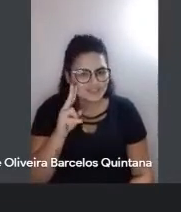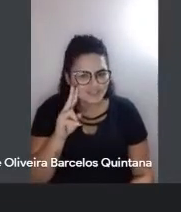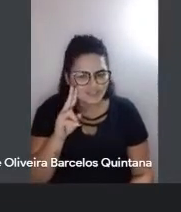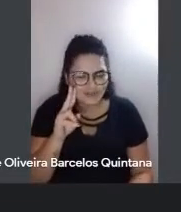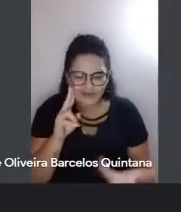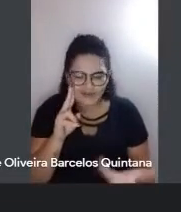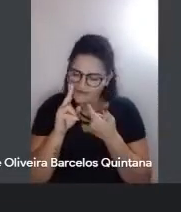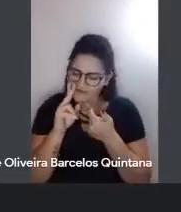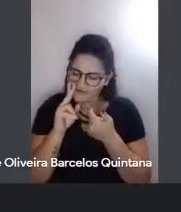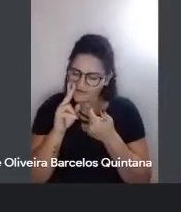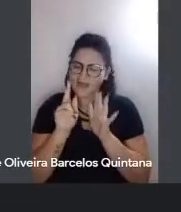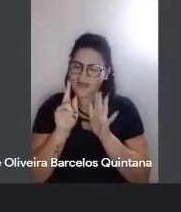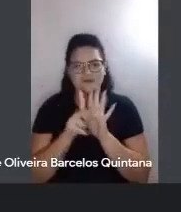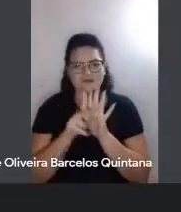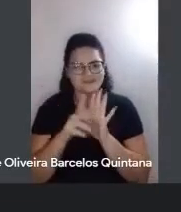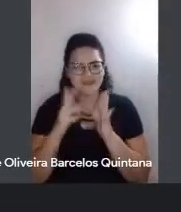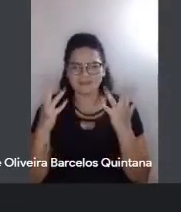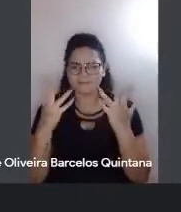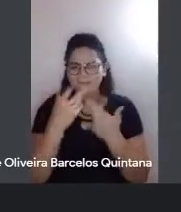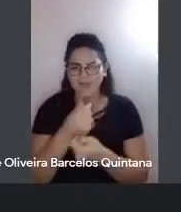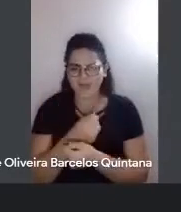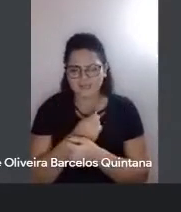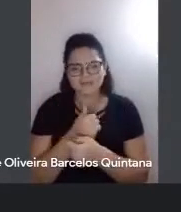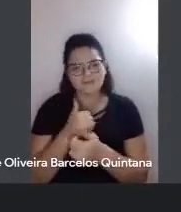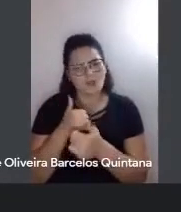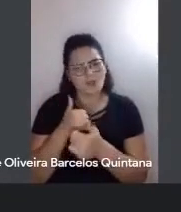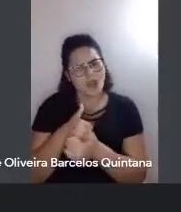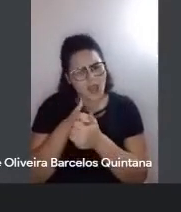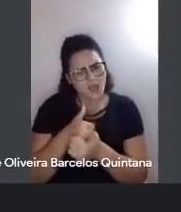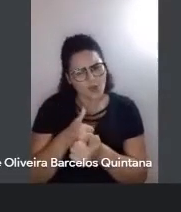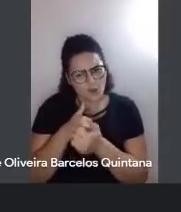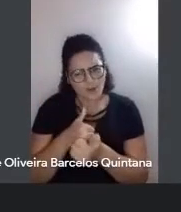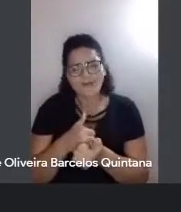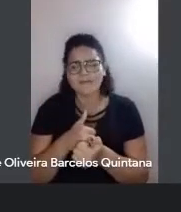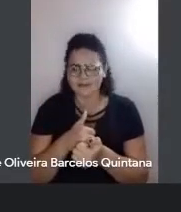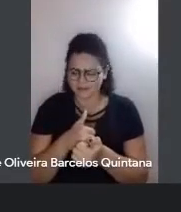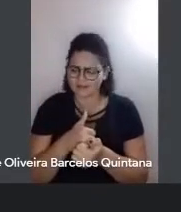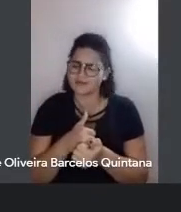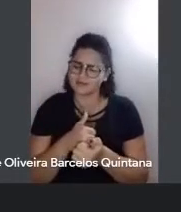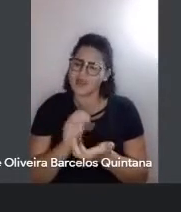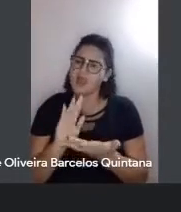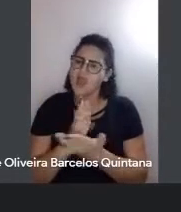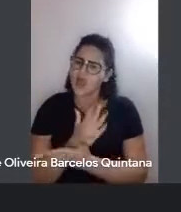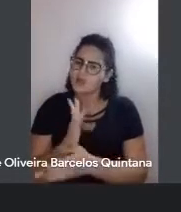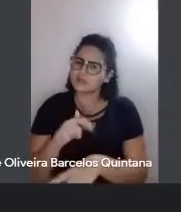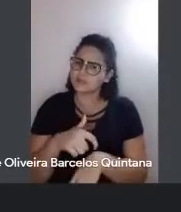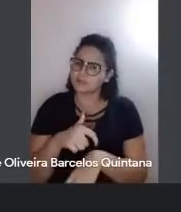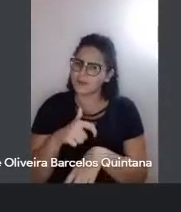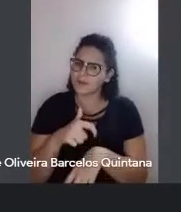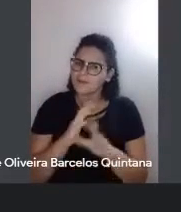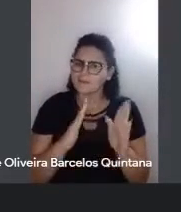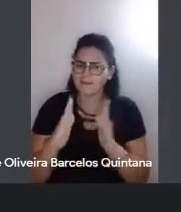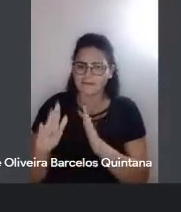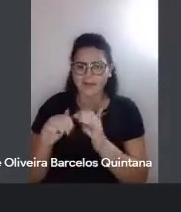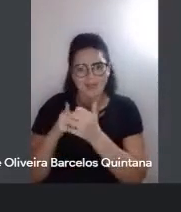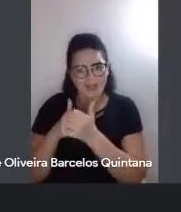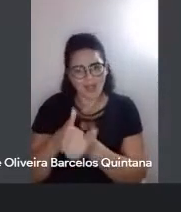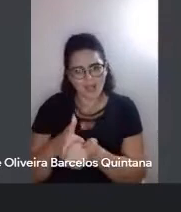belíssimo, eu acompanhei alguma coisa também em alguns momentos, mas a